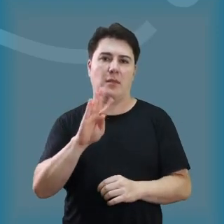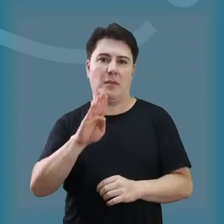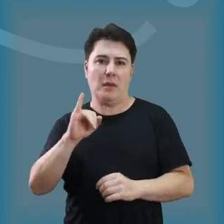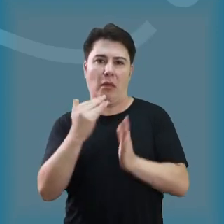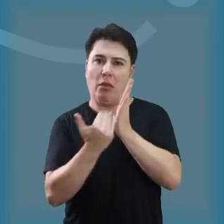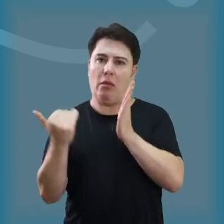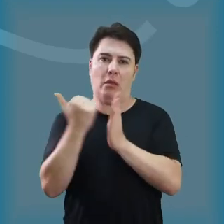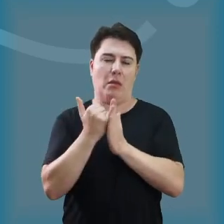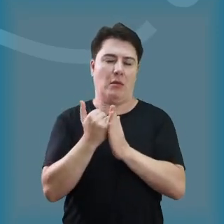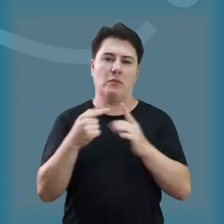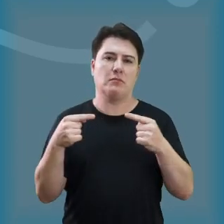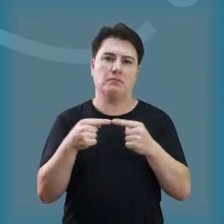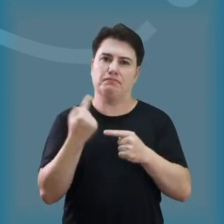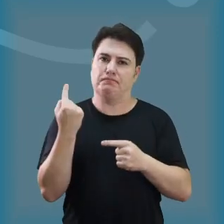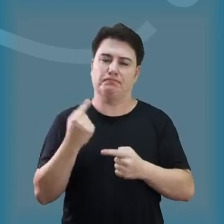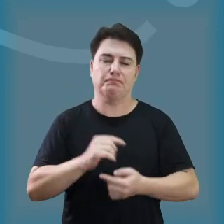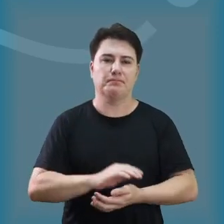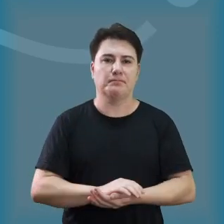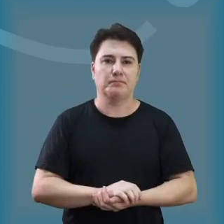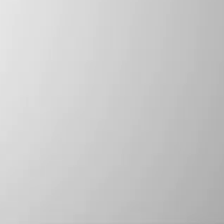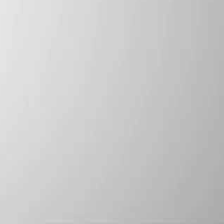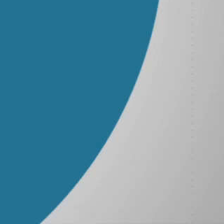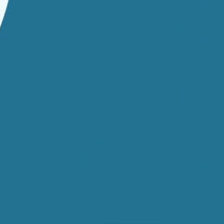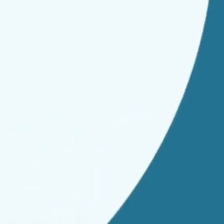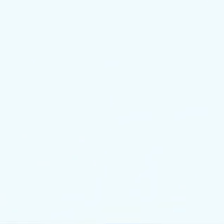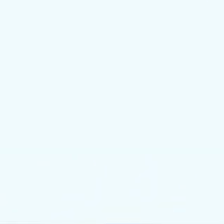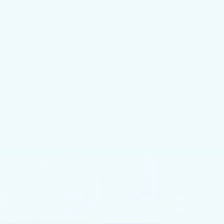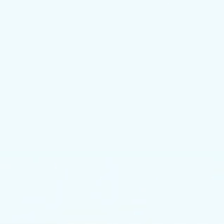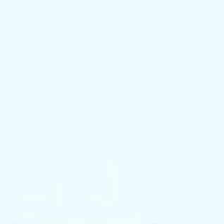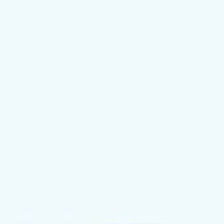o aumento do TBI ao subsídio do transporte coletivo.